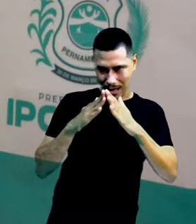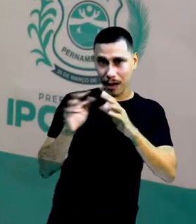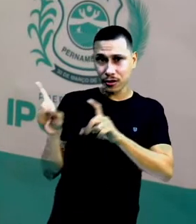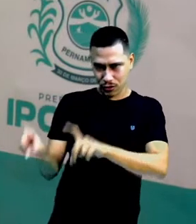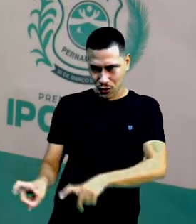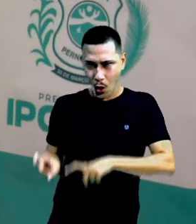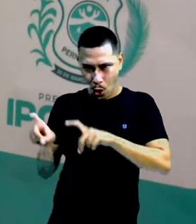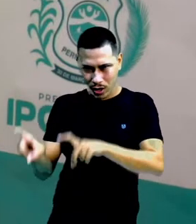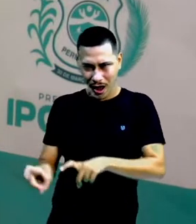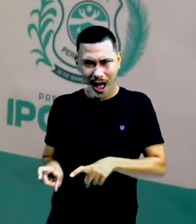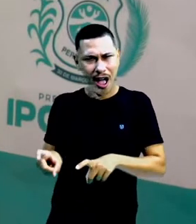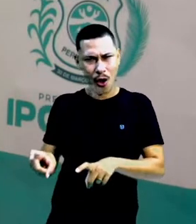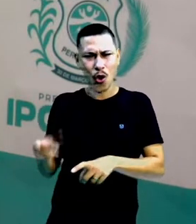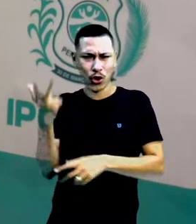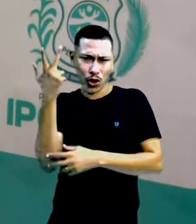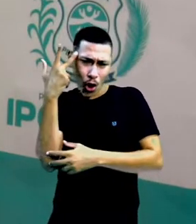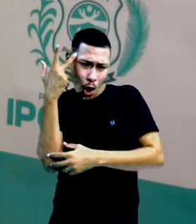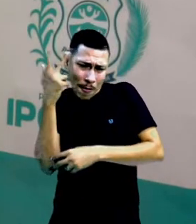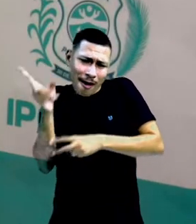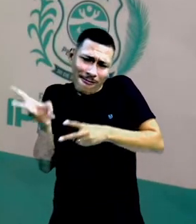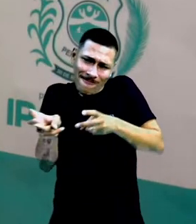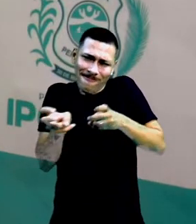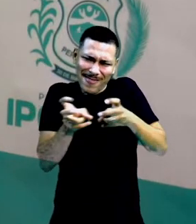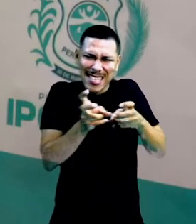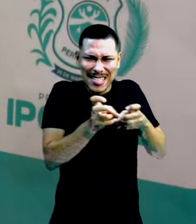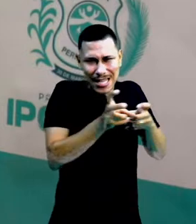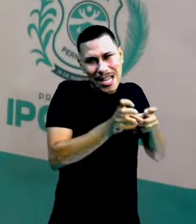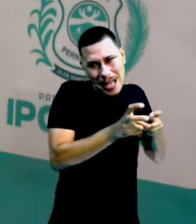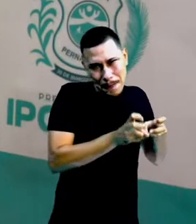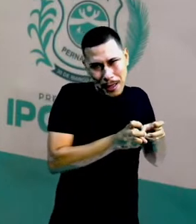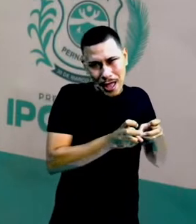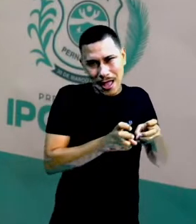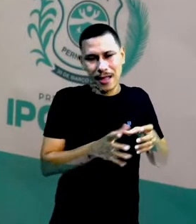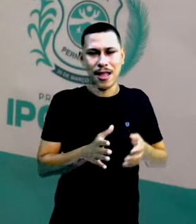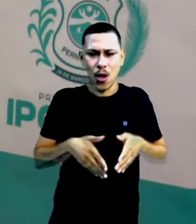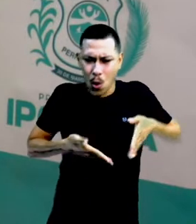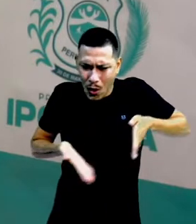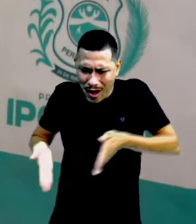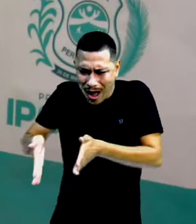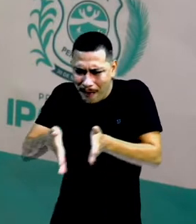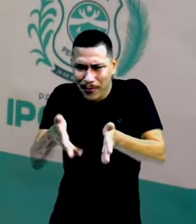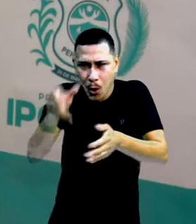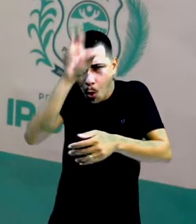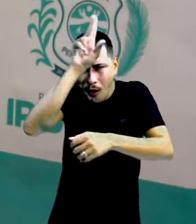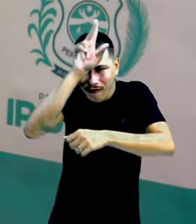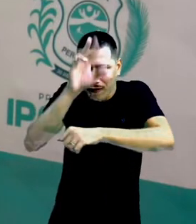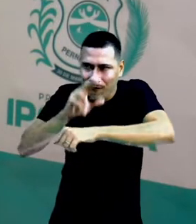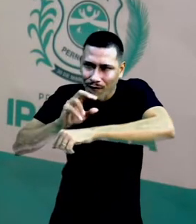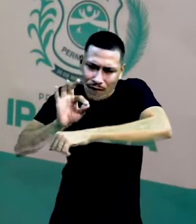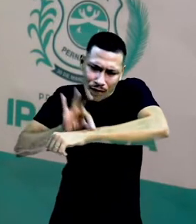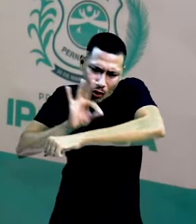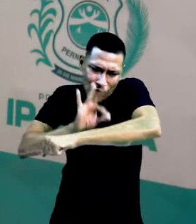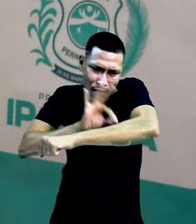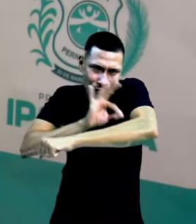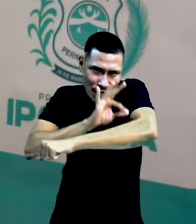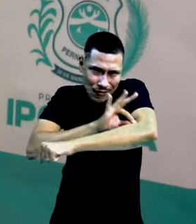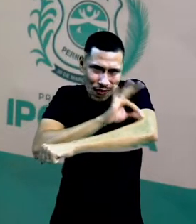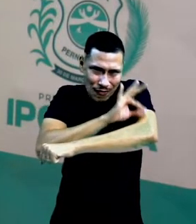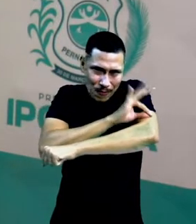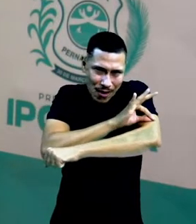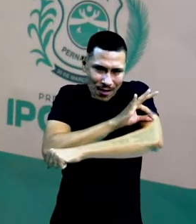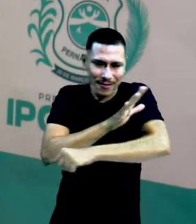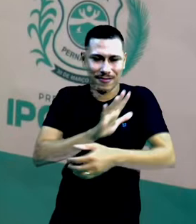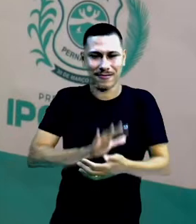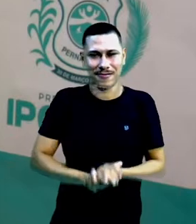isso? Isso é comum a gente ver esses caminhos lindos de formiga com a parte em cima toda